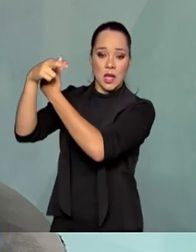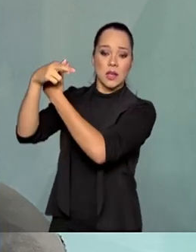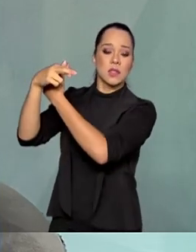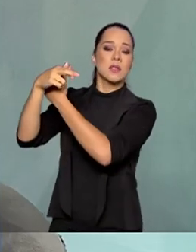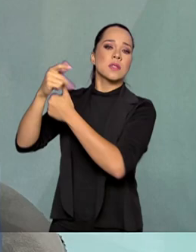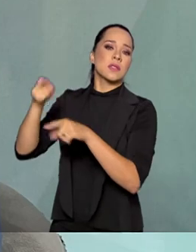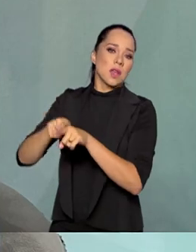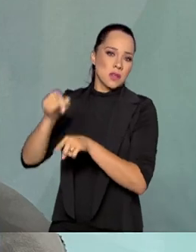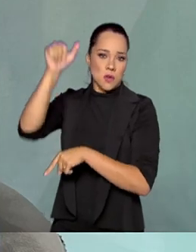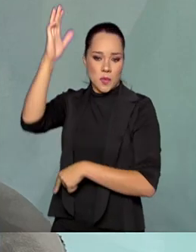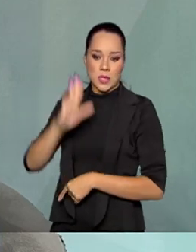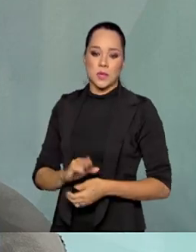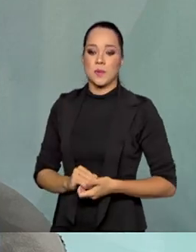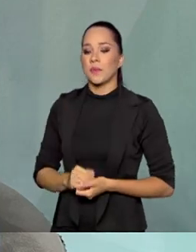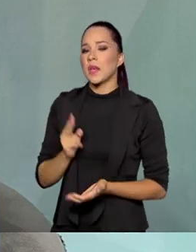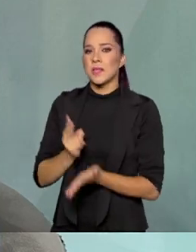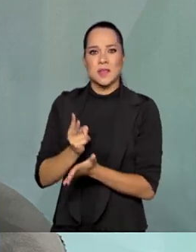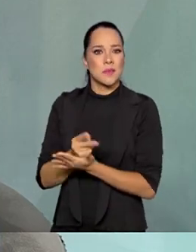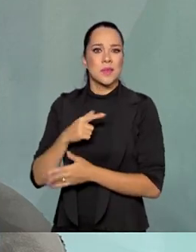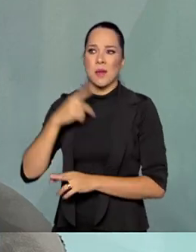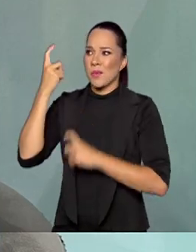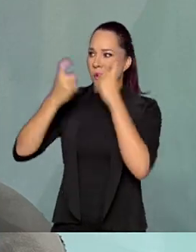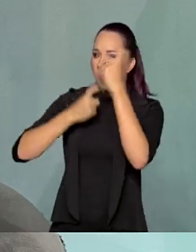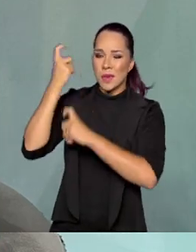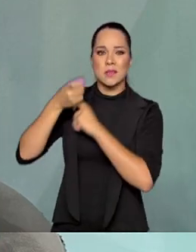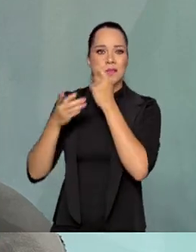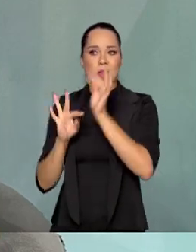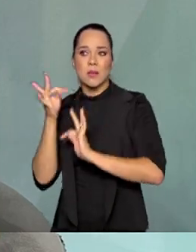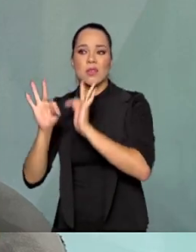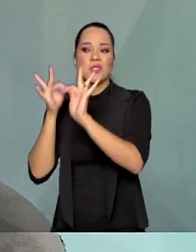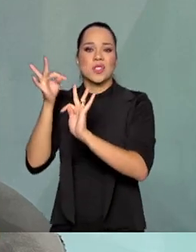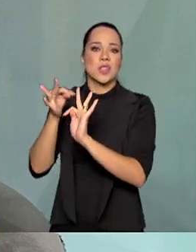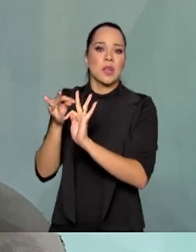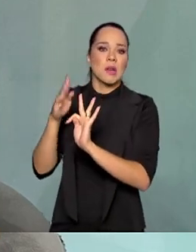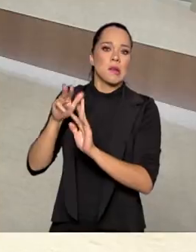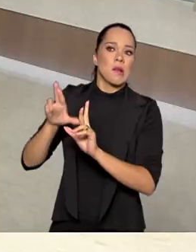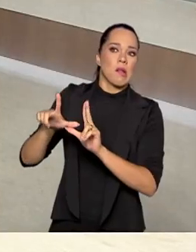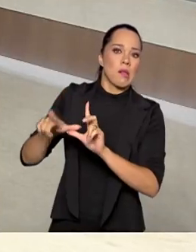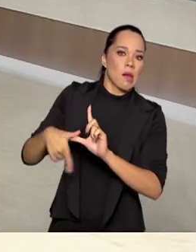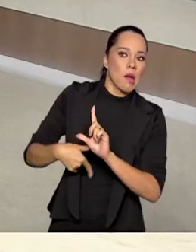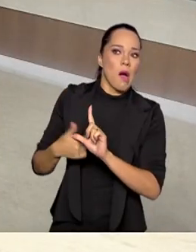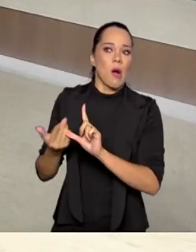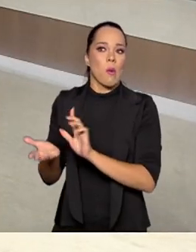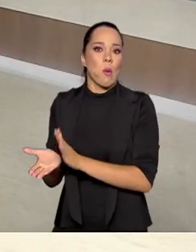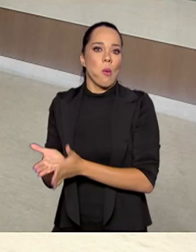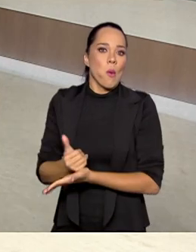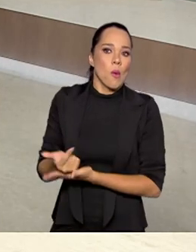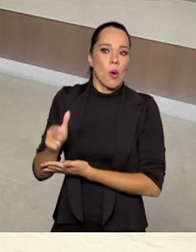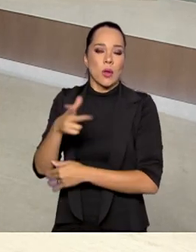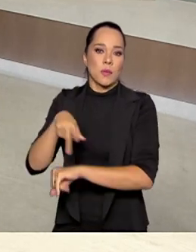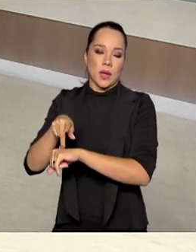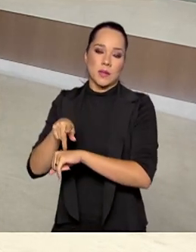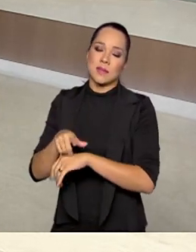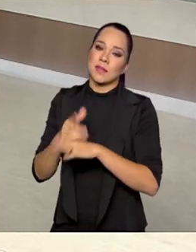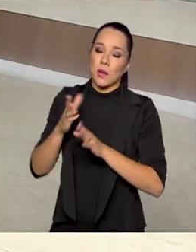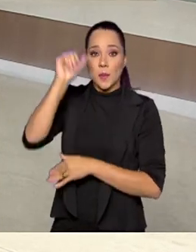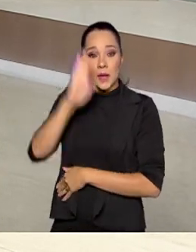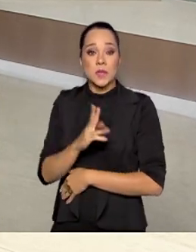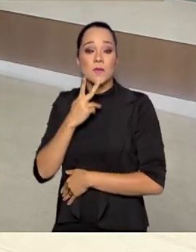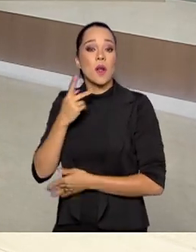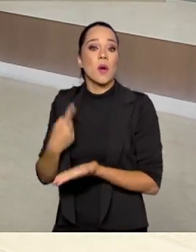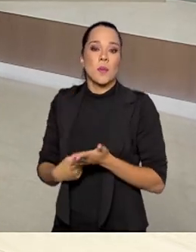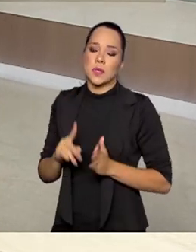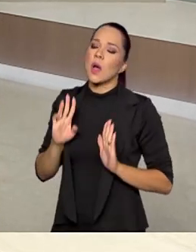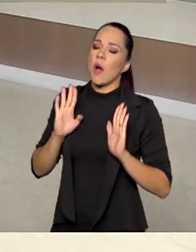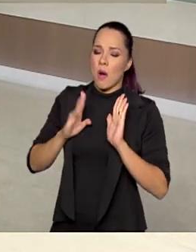lançados do Brasil. Porque existe sempre aquela preocupação da tecnologia ser ilegalmente apropriada por um outro país. Então, o o Brasil disse é o seguinte,